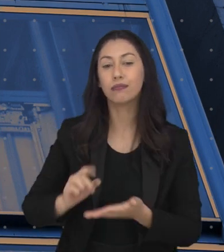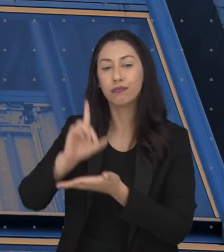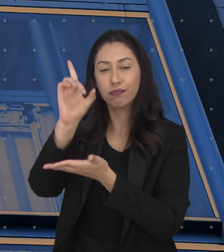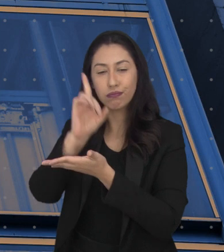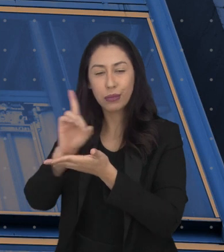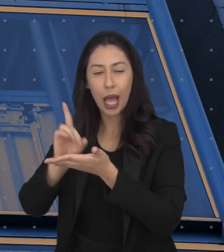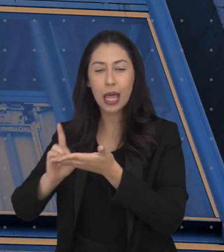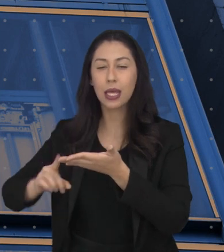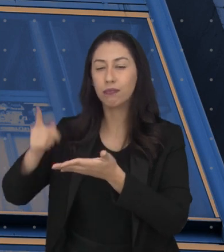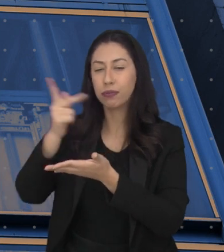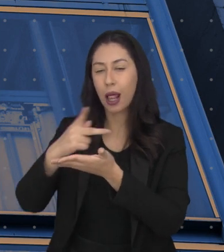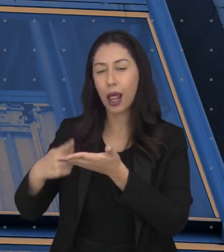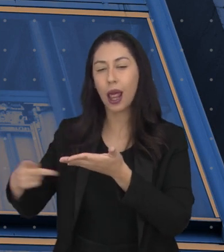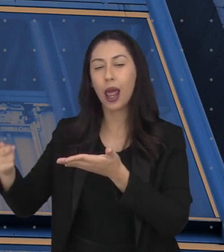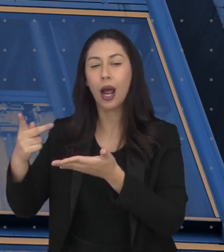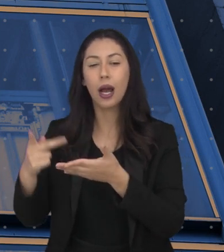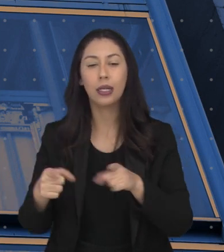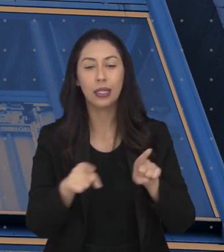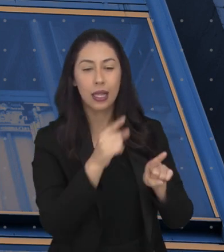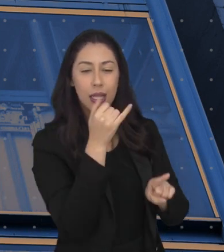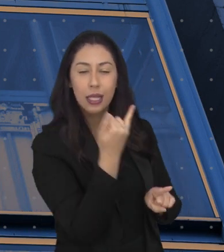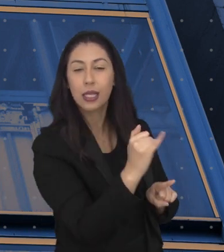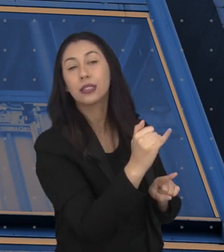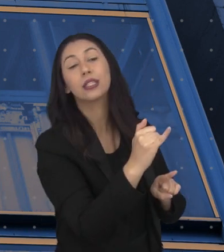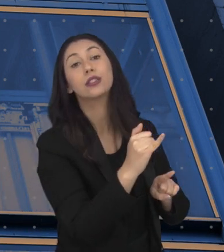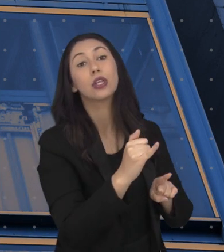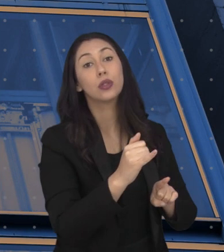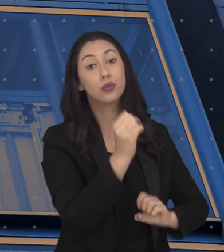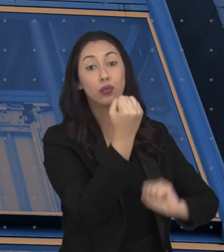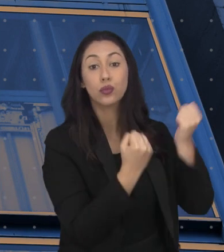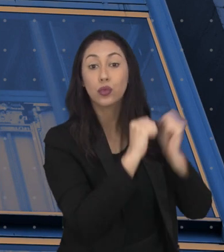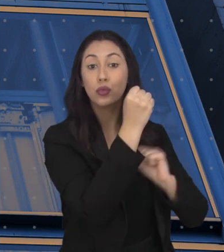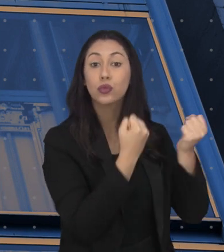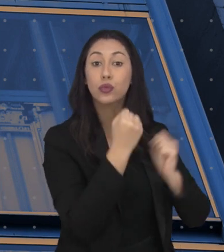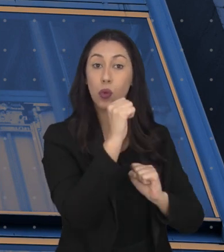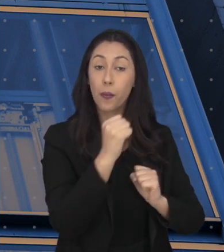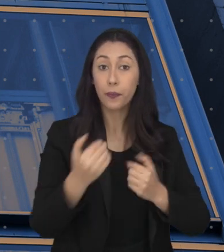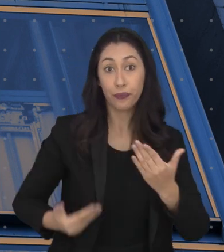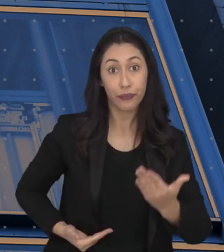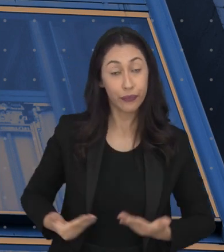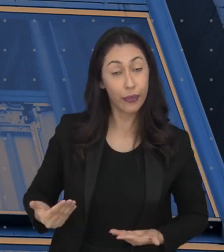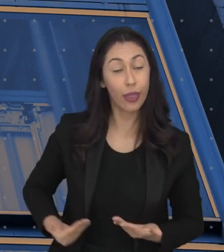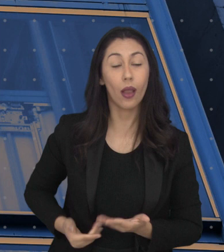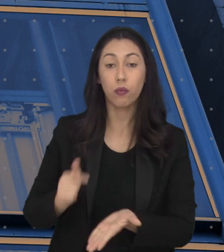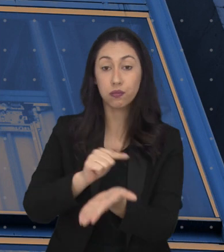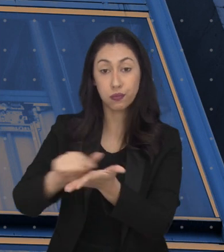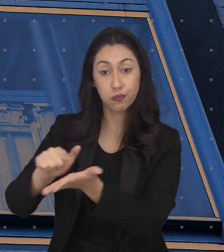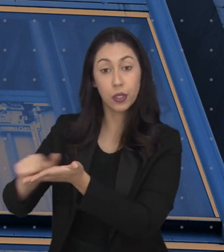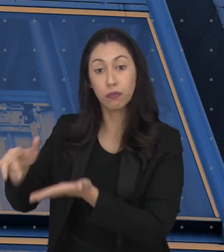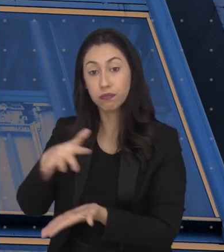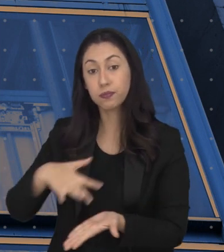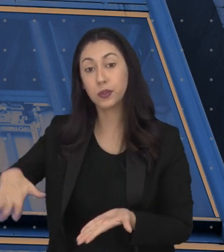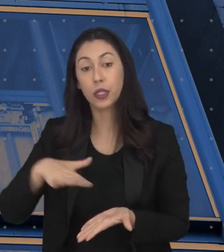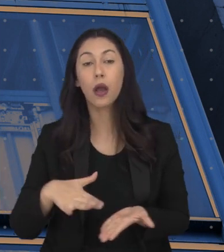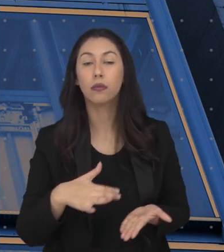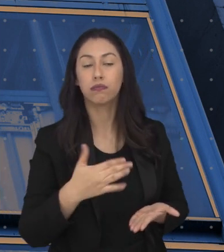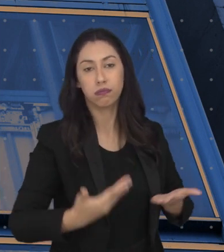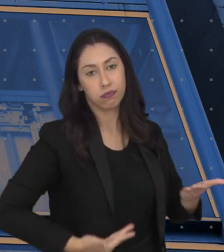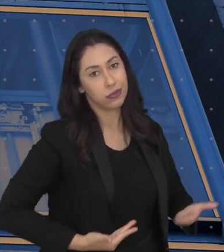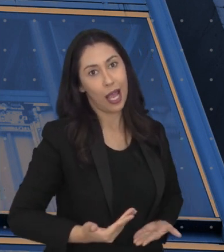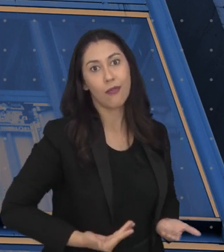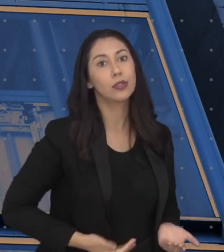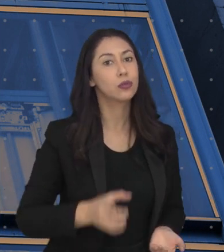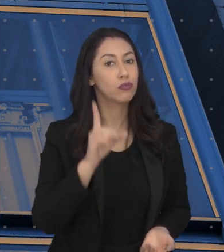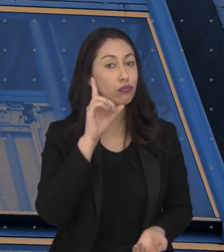industrial gráfico, eletricista de manutenção industrial, empregado doméstico para serviços gerais, empregado doméstico